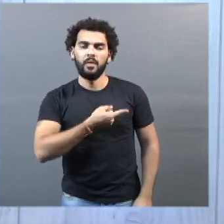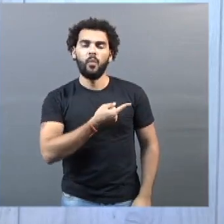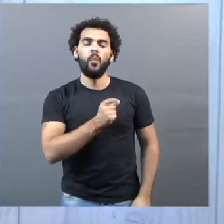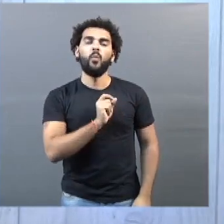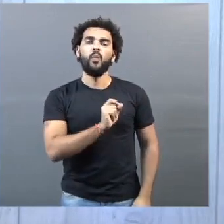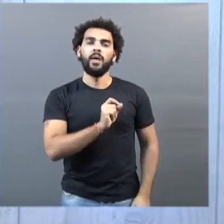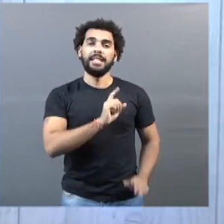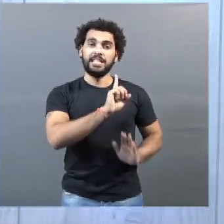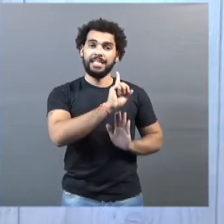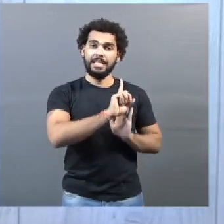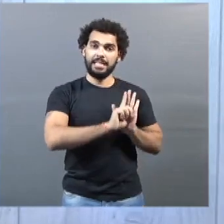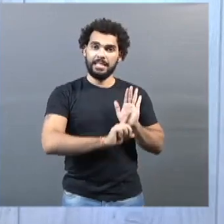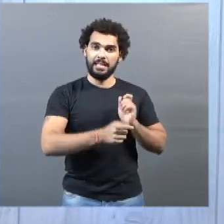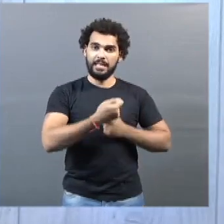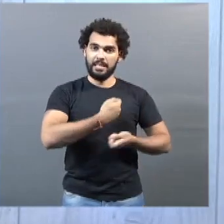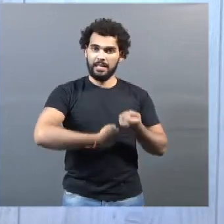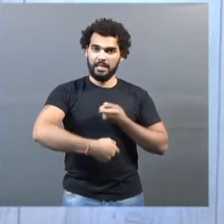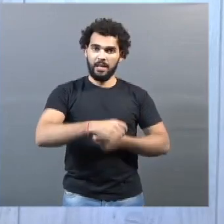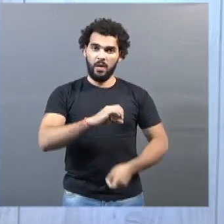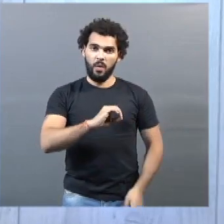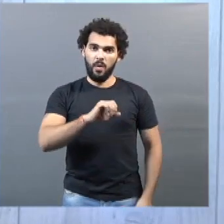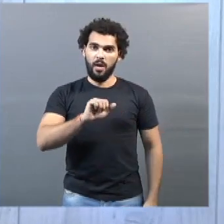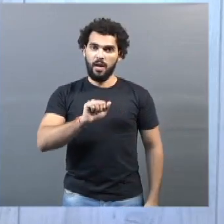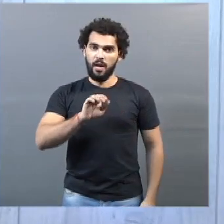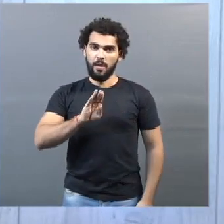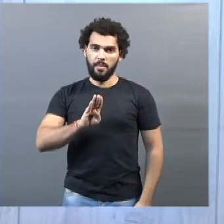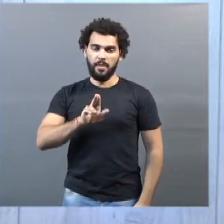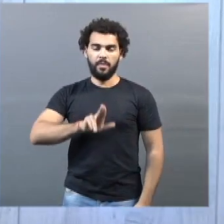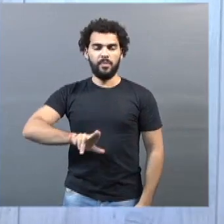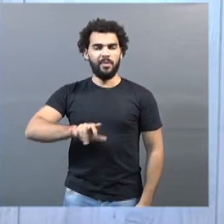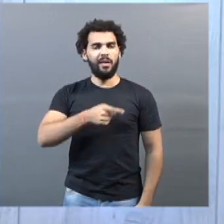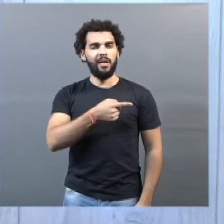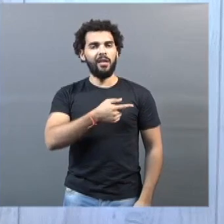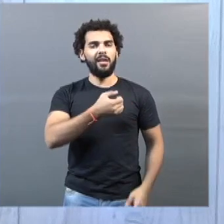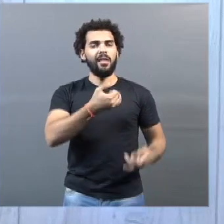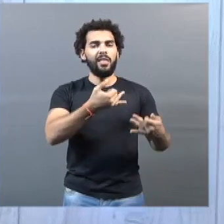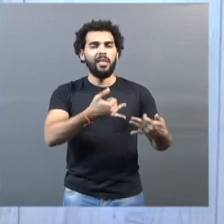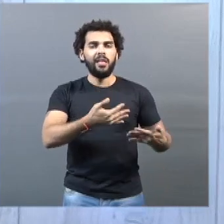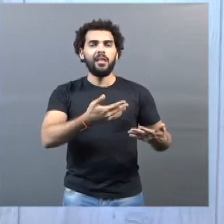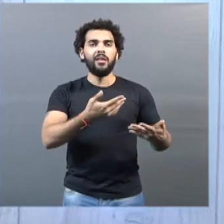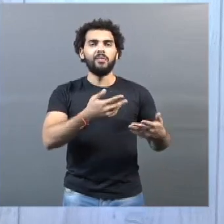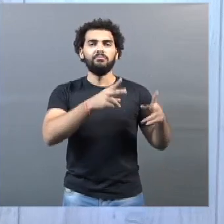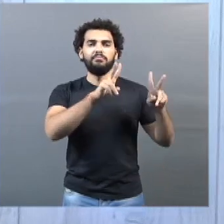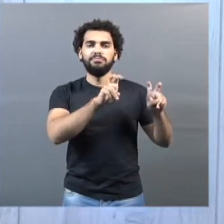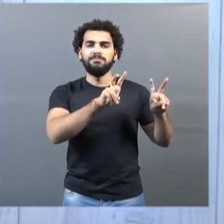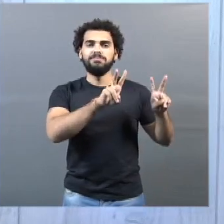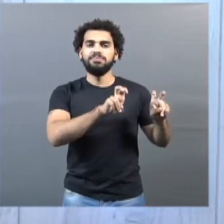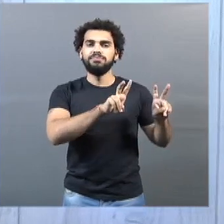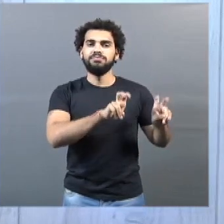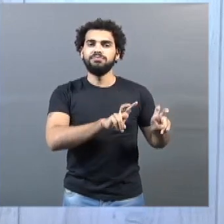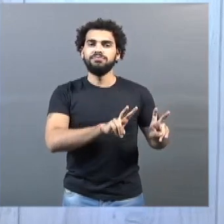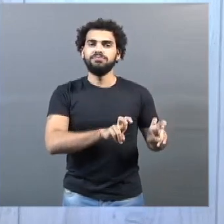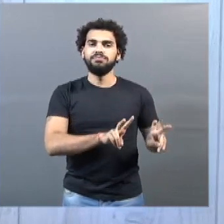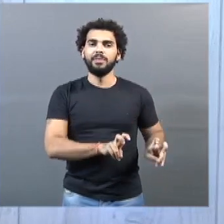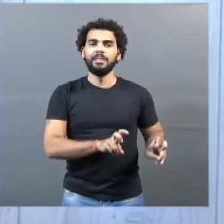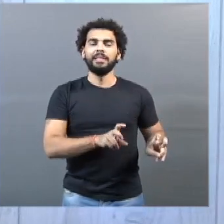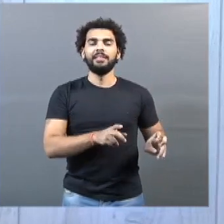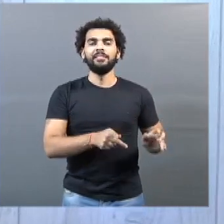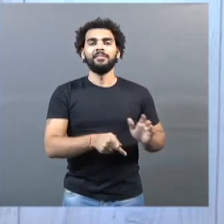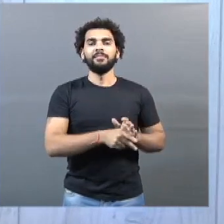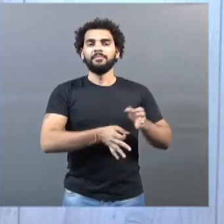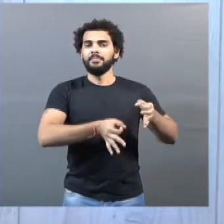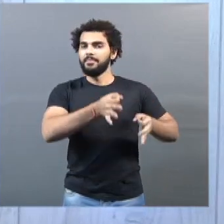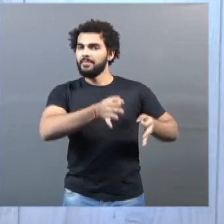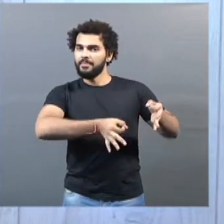Administrativo da OAB Uberlândia. Ela também esclarece mais sobre essas questões jurídicas do que